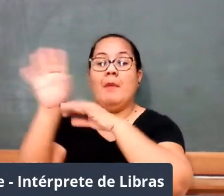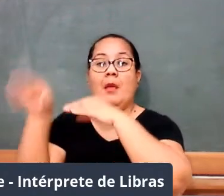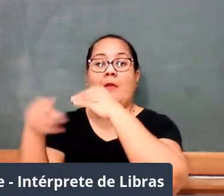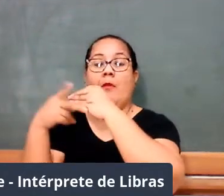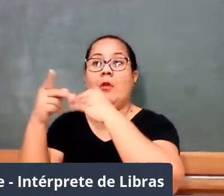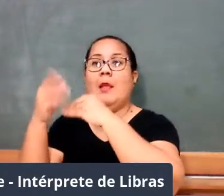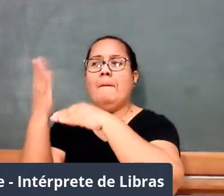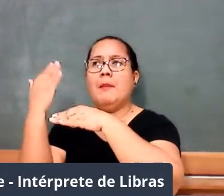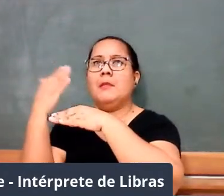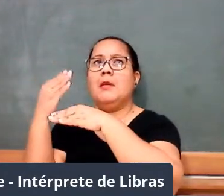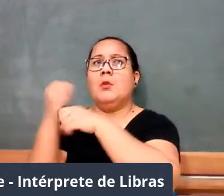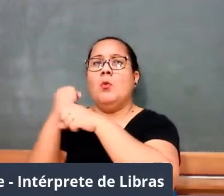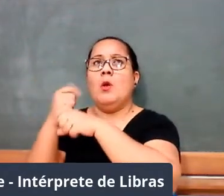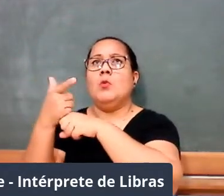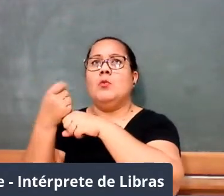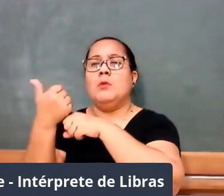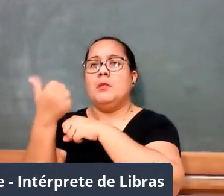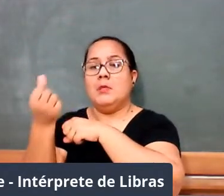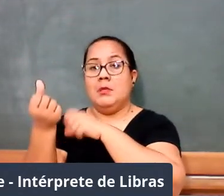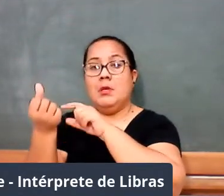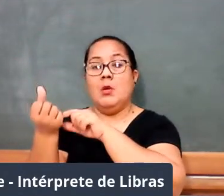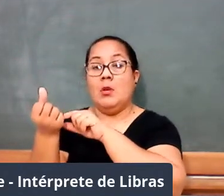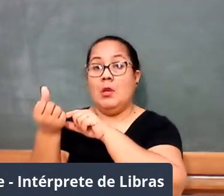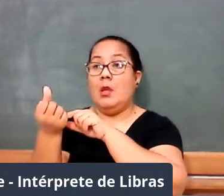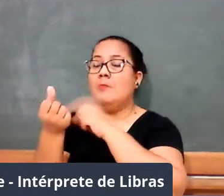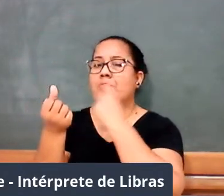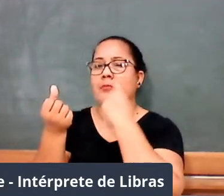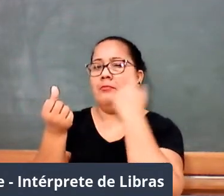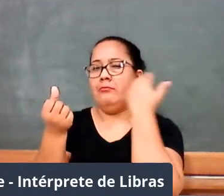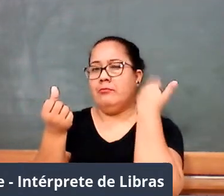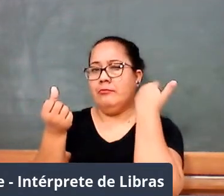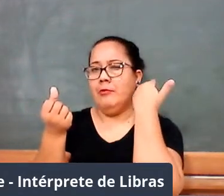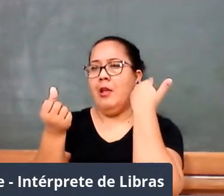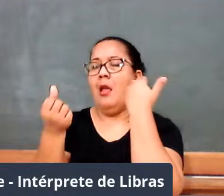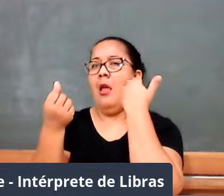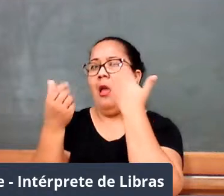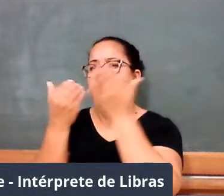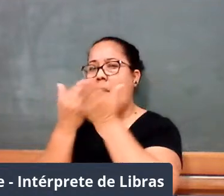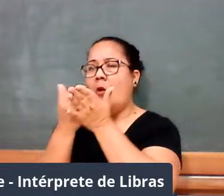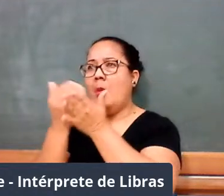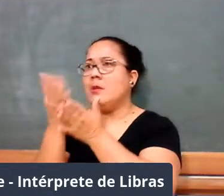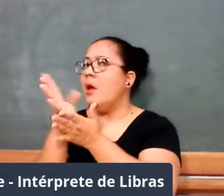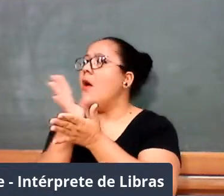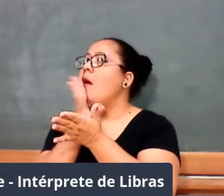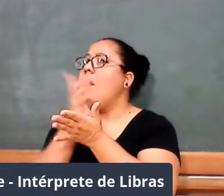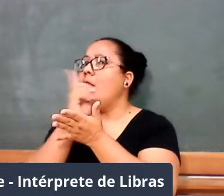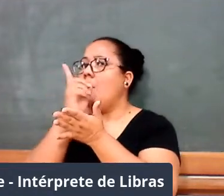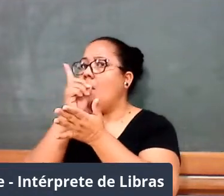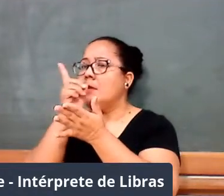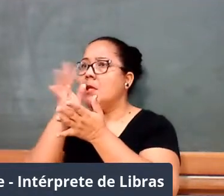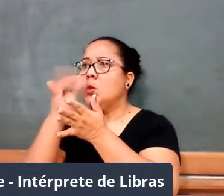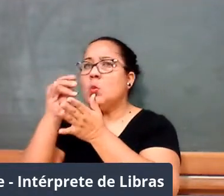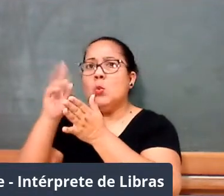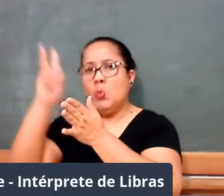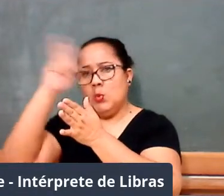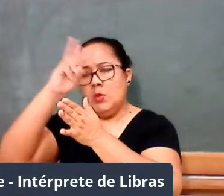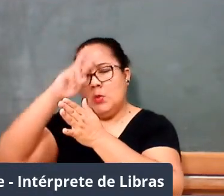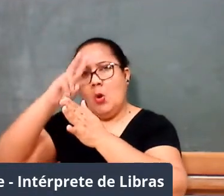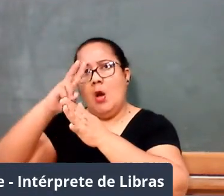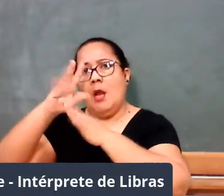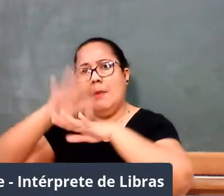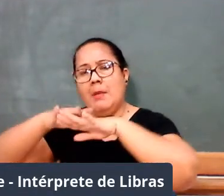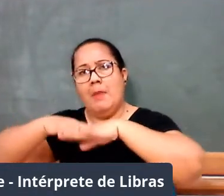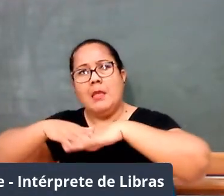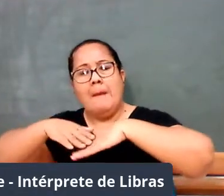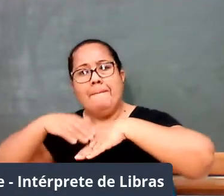2016, até ela adentrar no Guemat, ela não conhecia essa trajetória da história